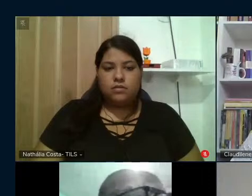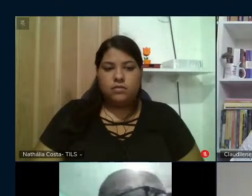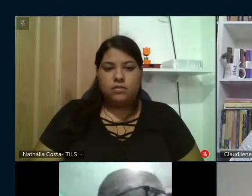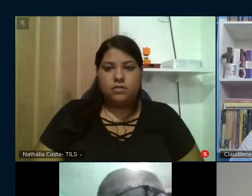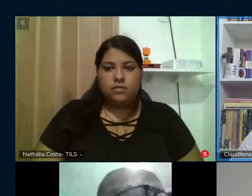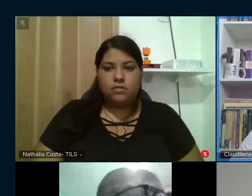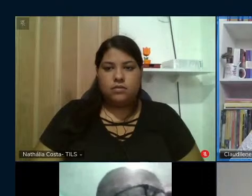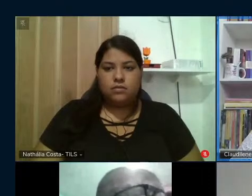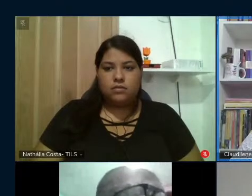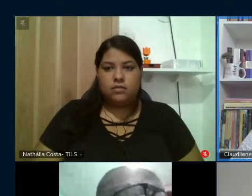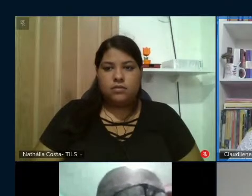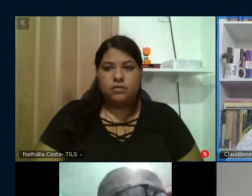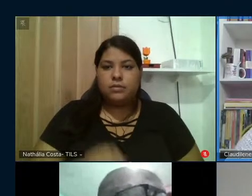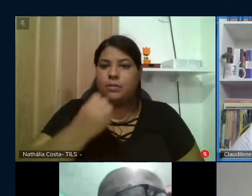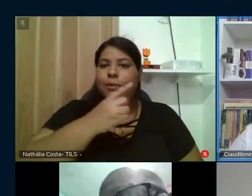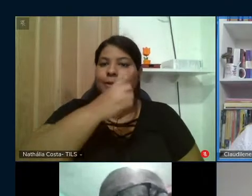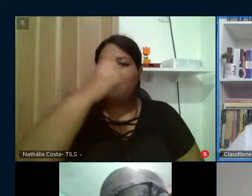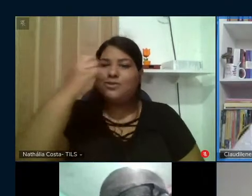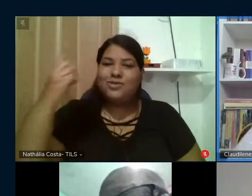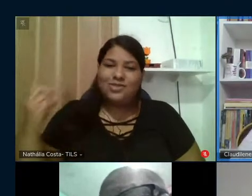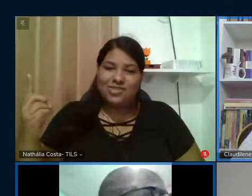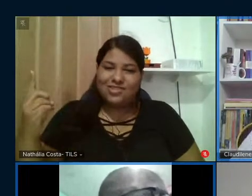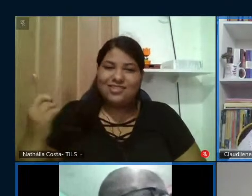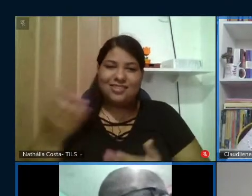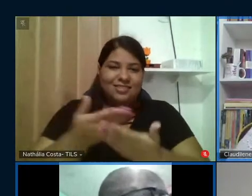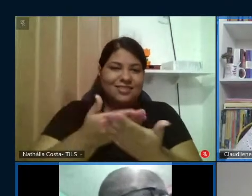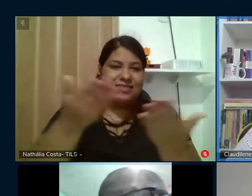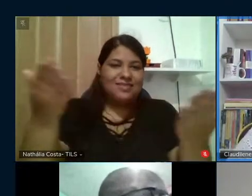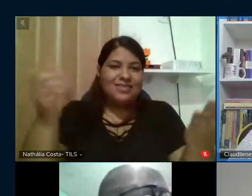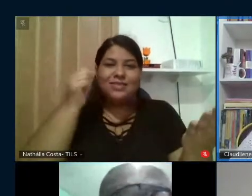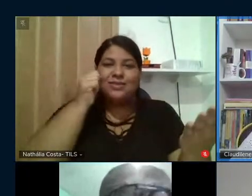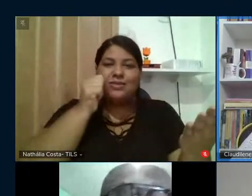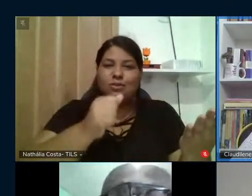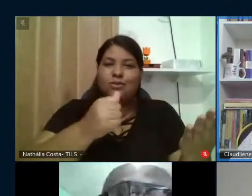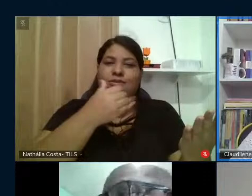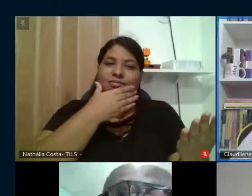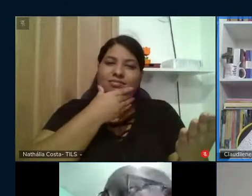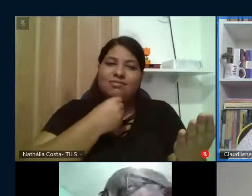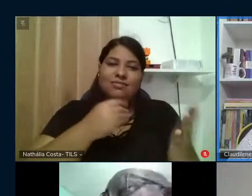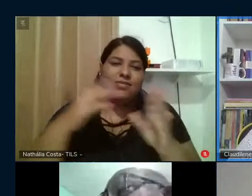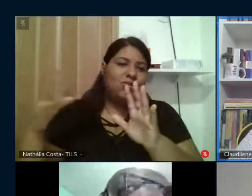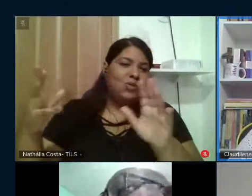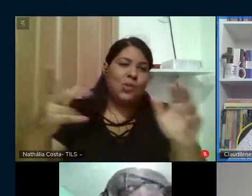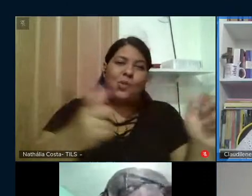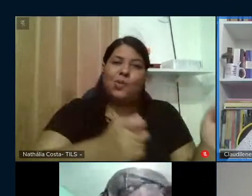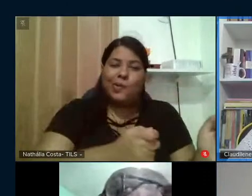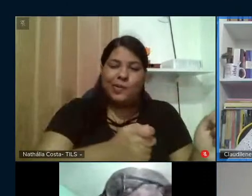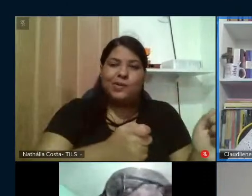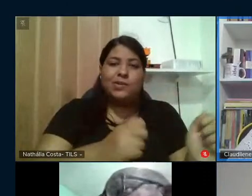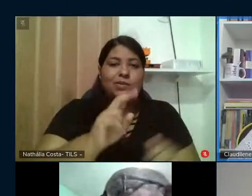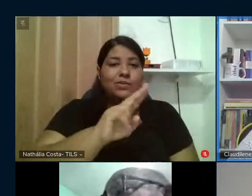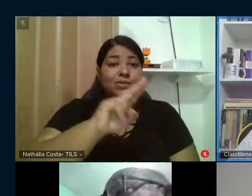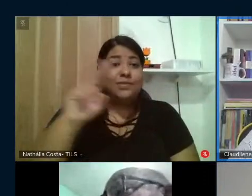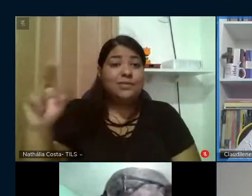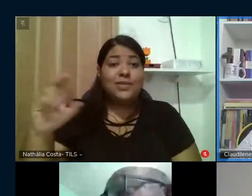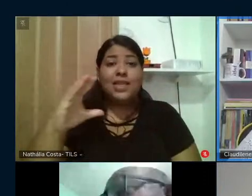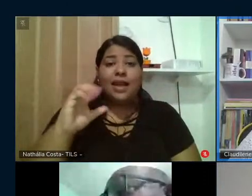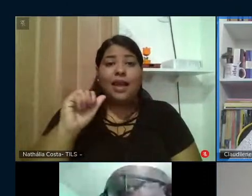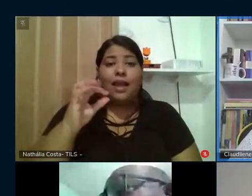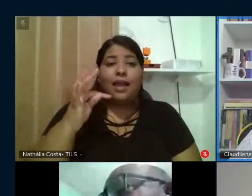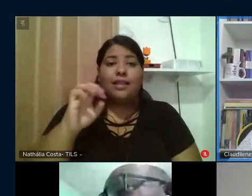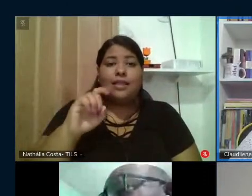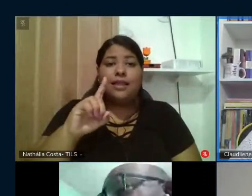Bom dia a todas, todos e todos. Em nome da Cátedra Paulo Freire da